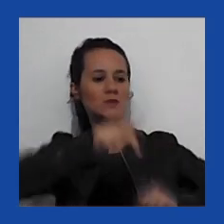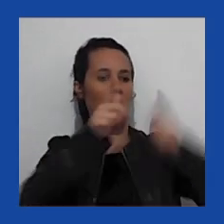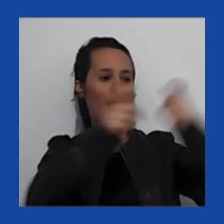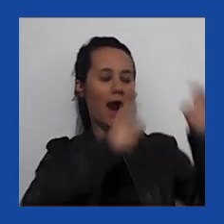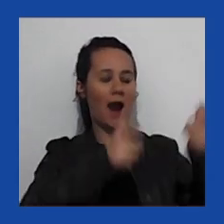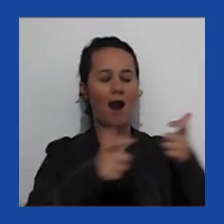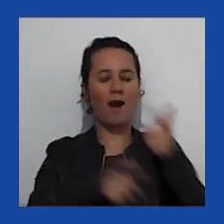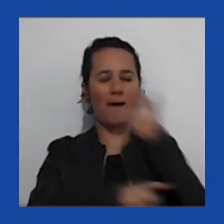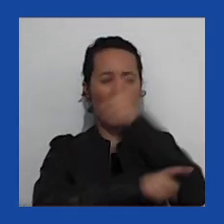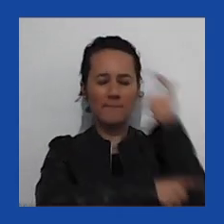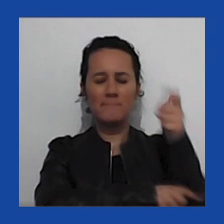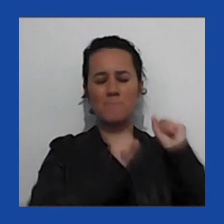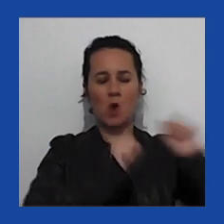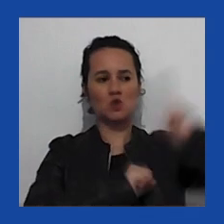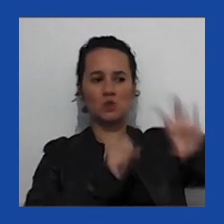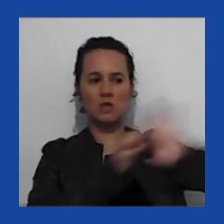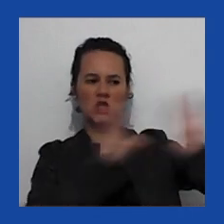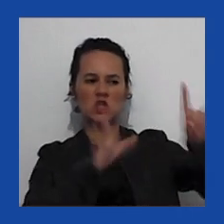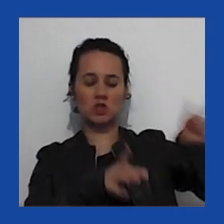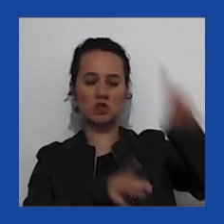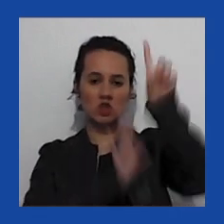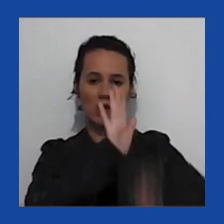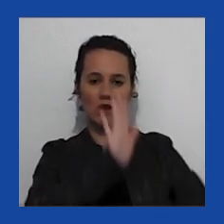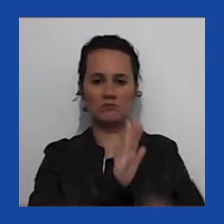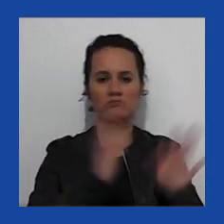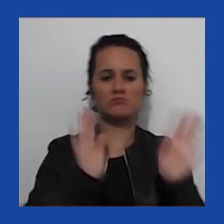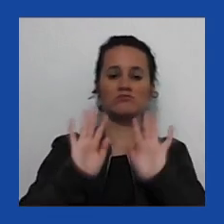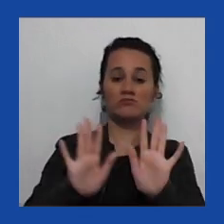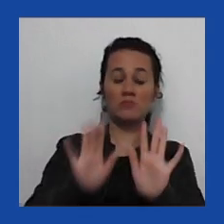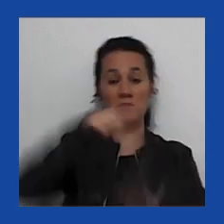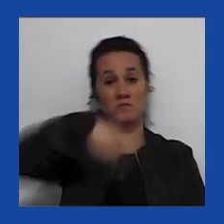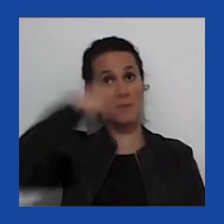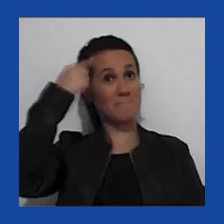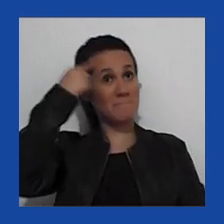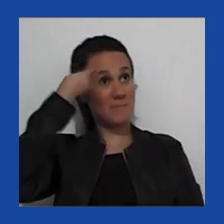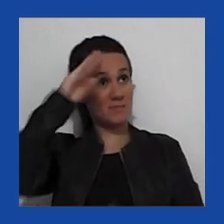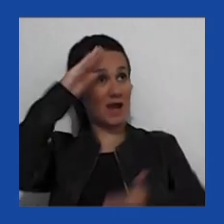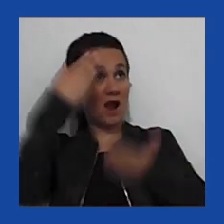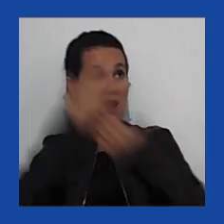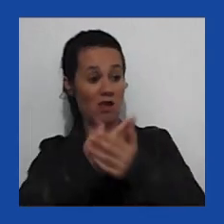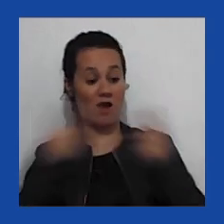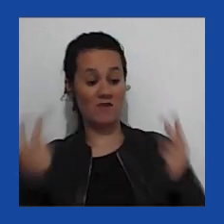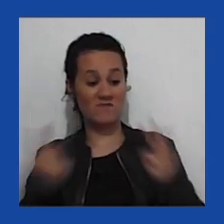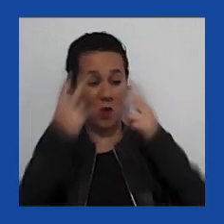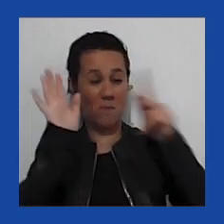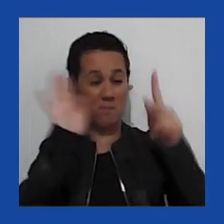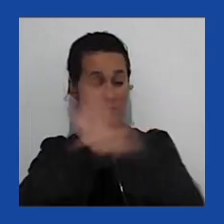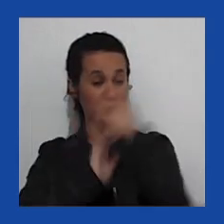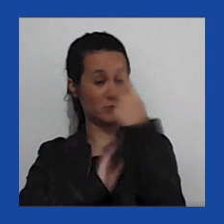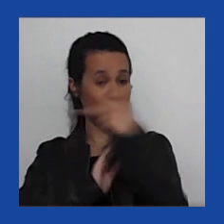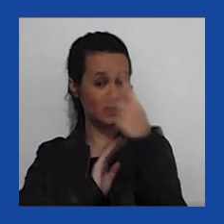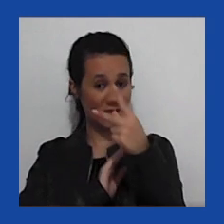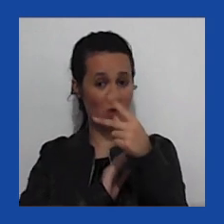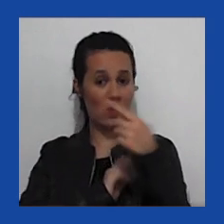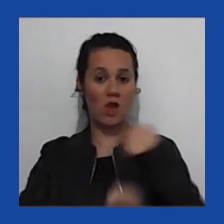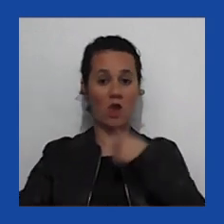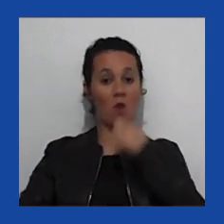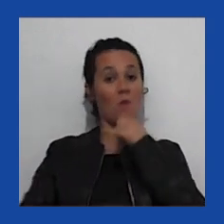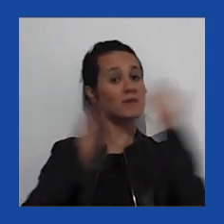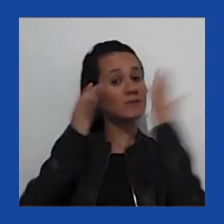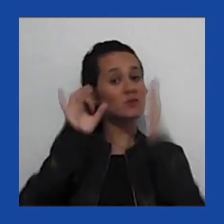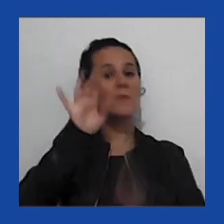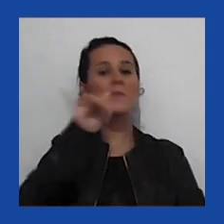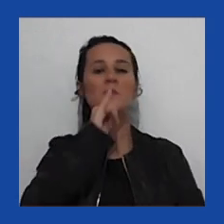Mas, se você vai agir na base dessa crença e desses valores, e, por exemplo, só para dar um exemplo,